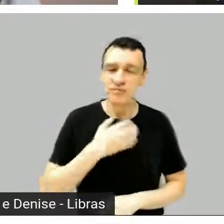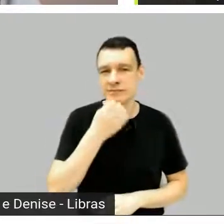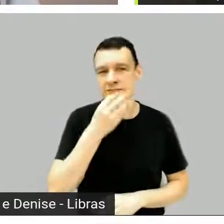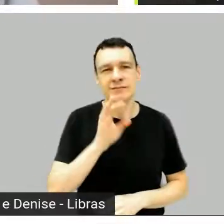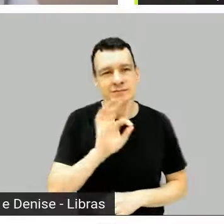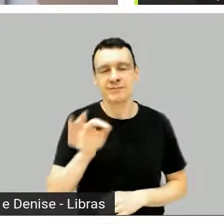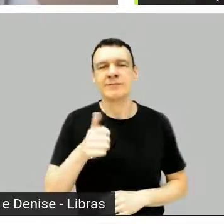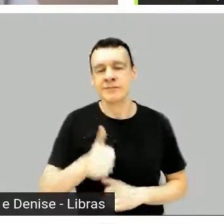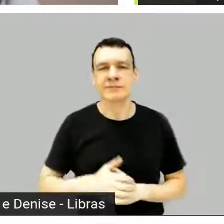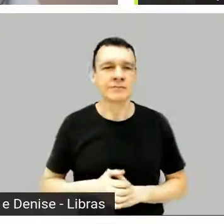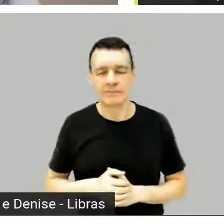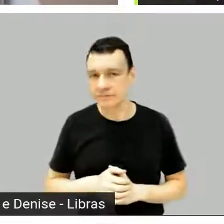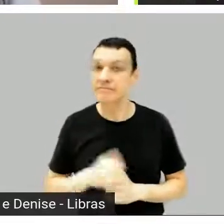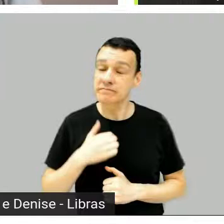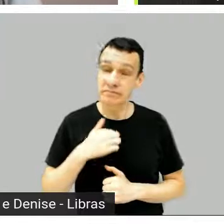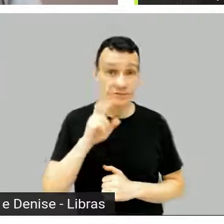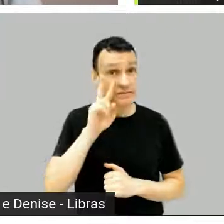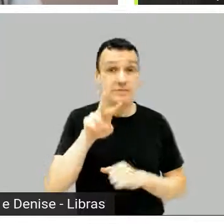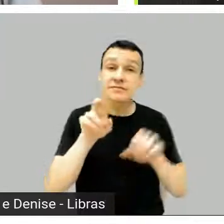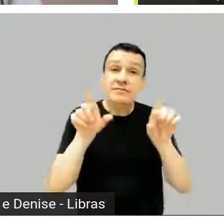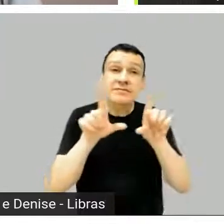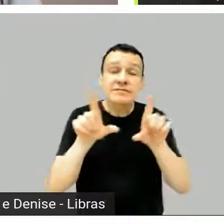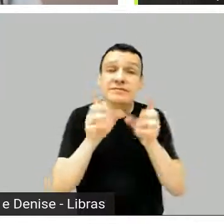massa, assim, ver na TV aberta, né?